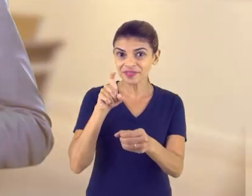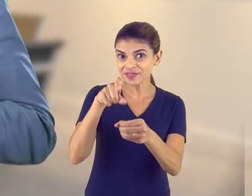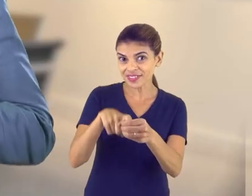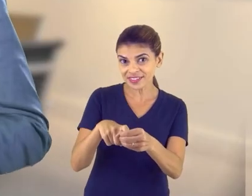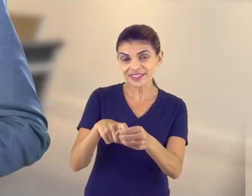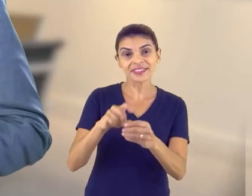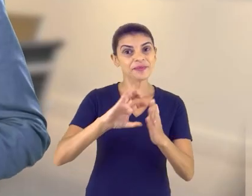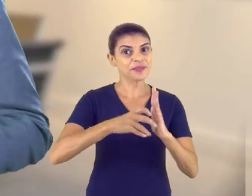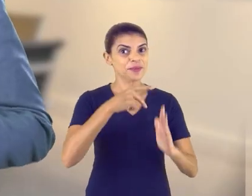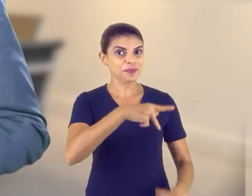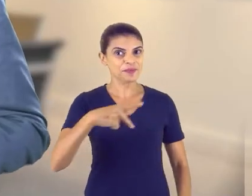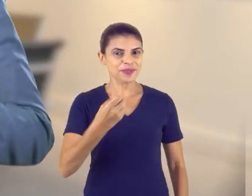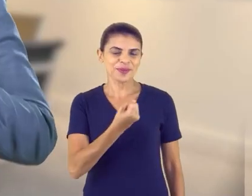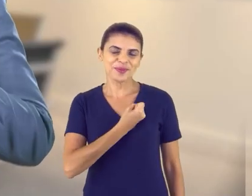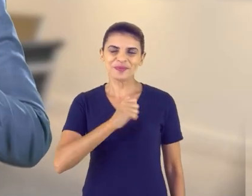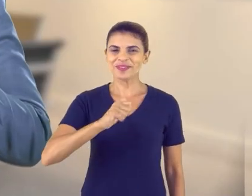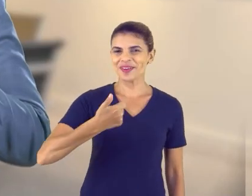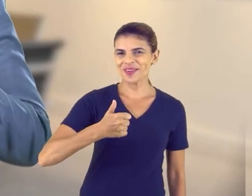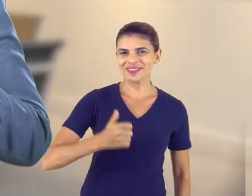Feliz seu PP! Somos todos 11! Feliz